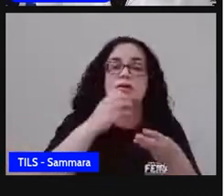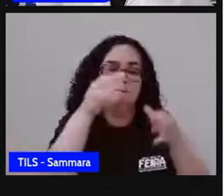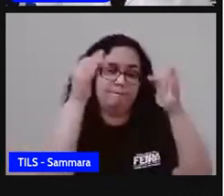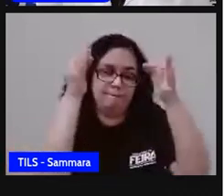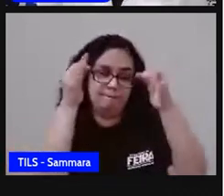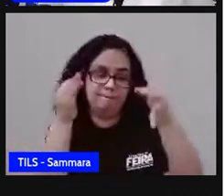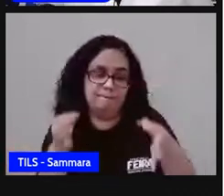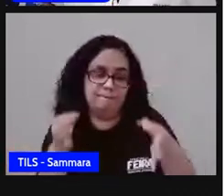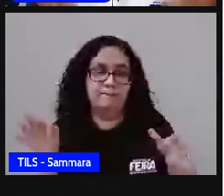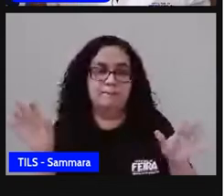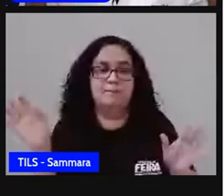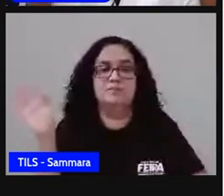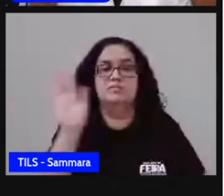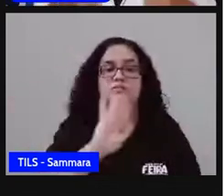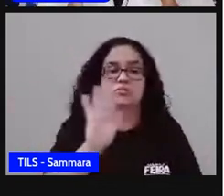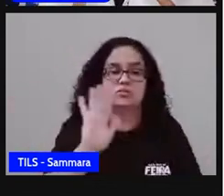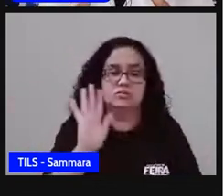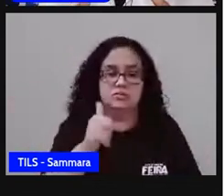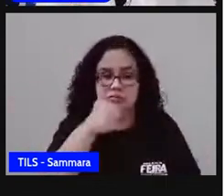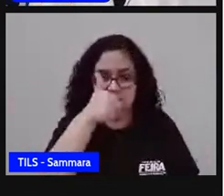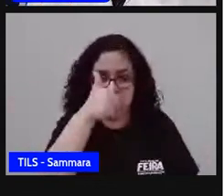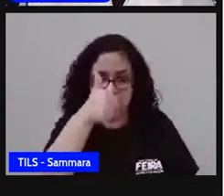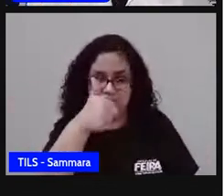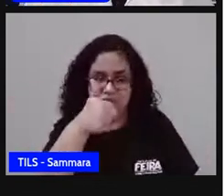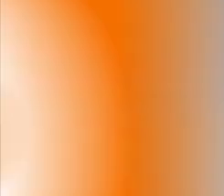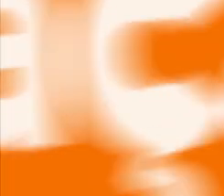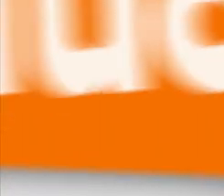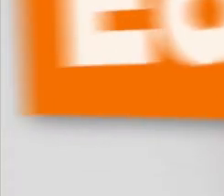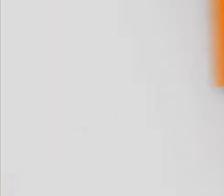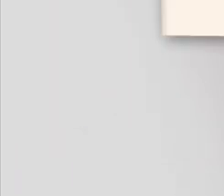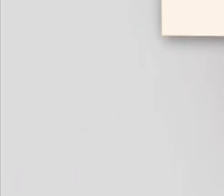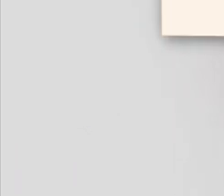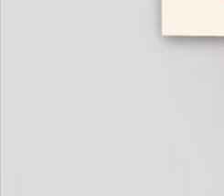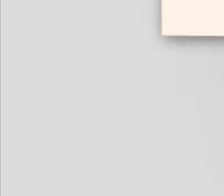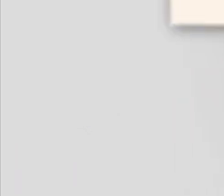solução. Valeu! Tchau!